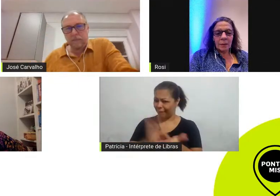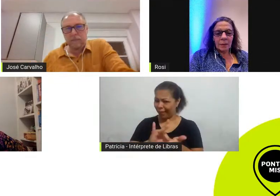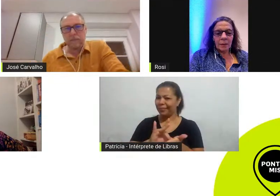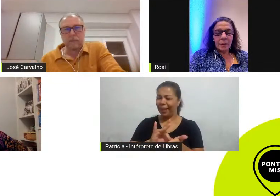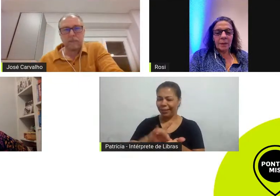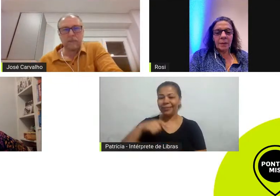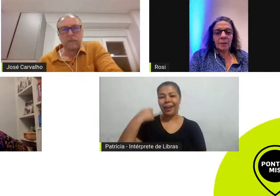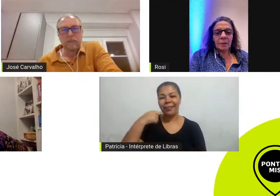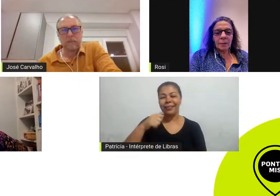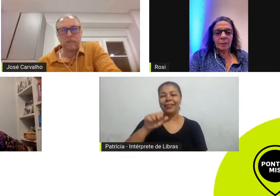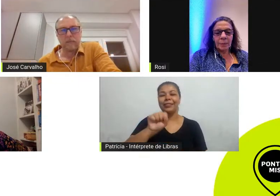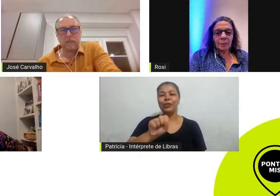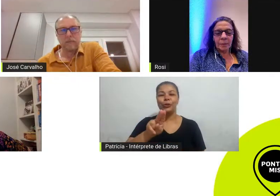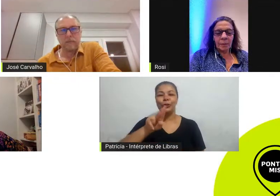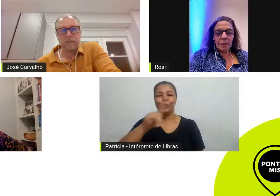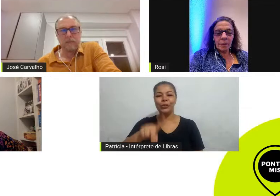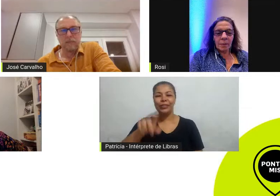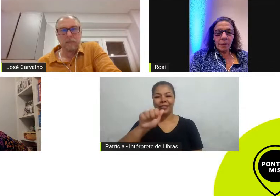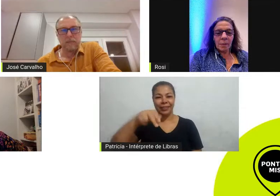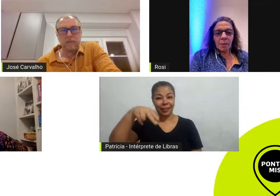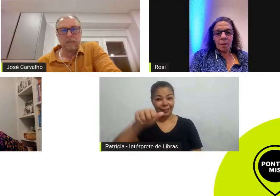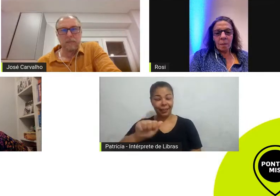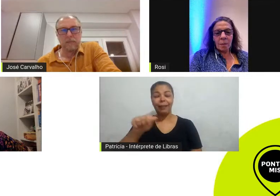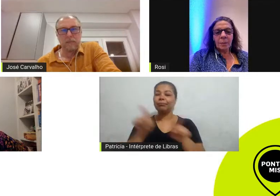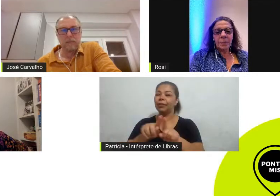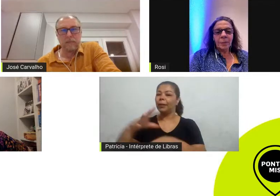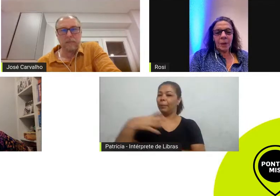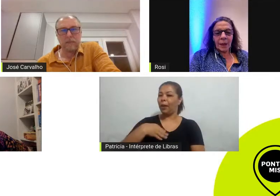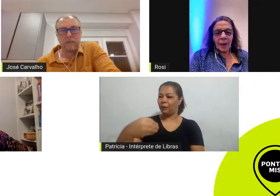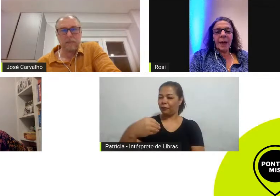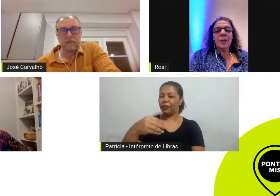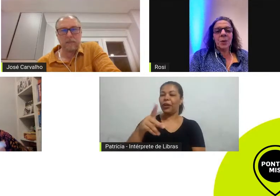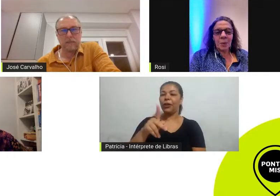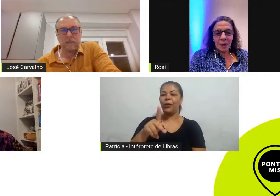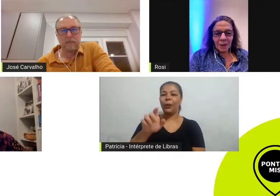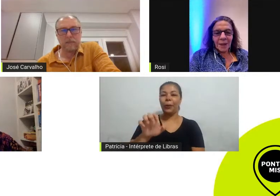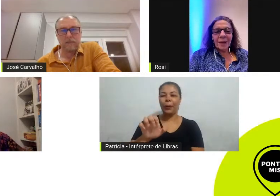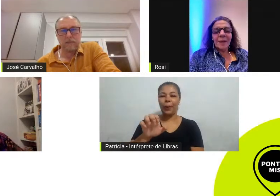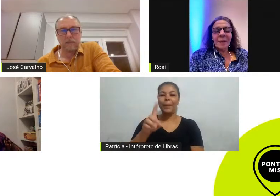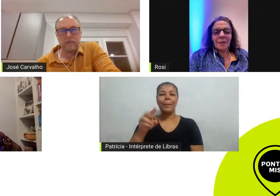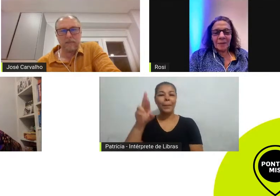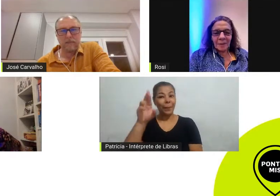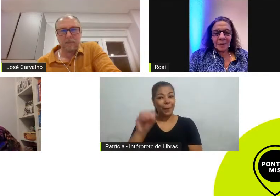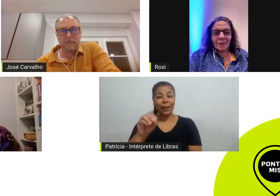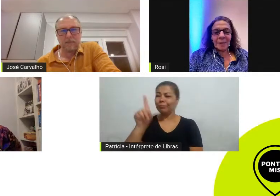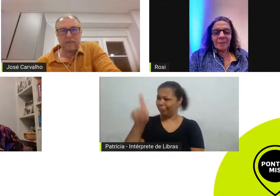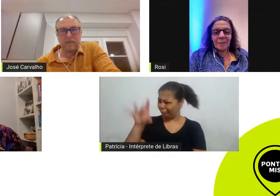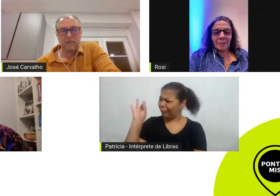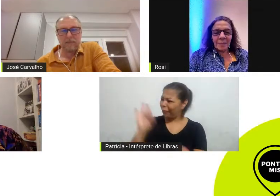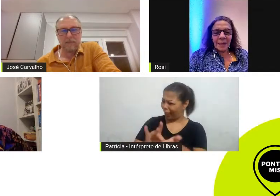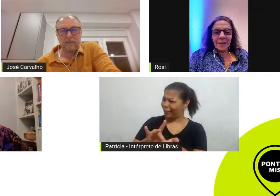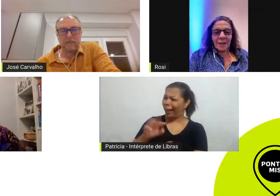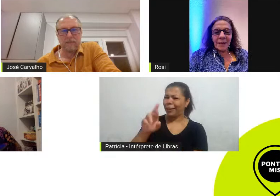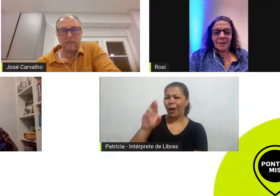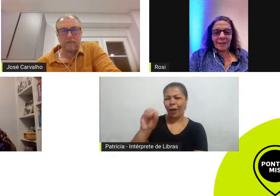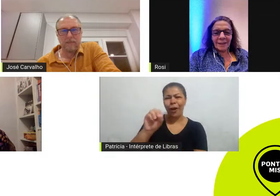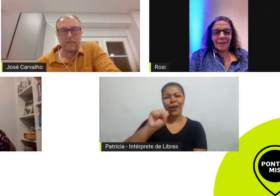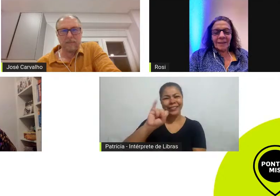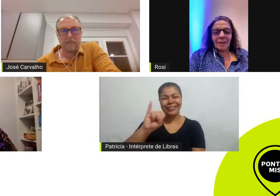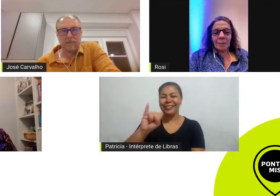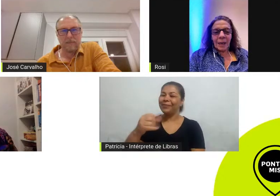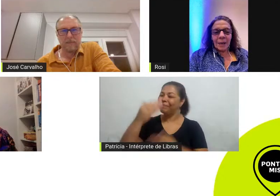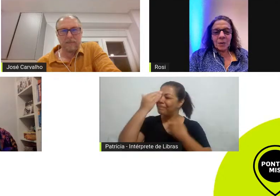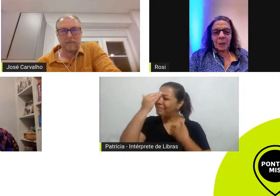Damasceno e seu filho Pedro Brandi é isso mesmo Rosi prazer que você está aqui com a gente muito obrigada prazer